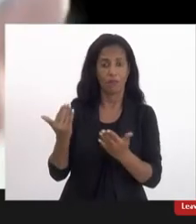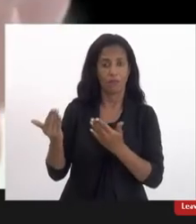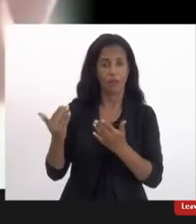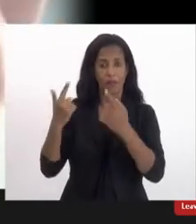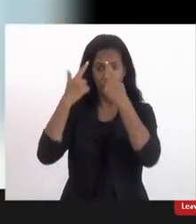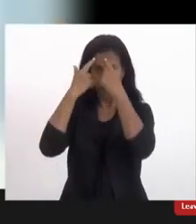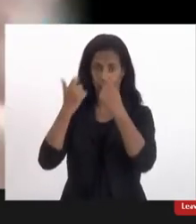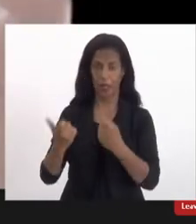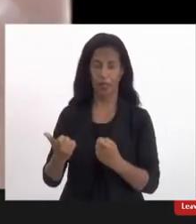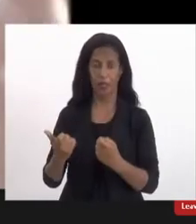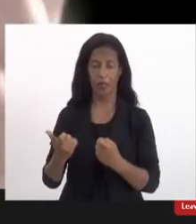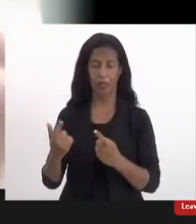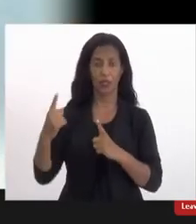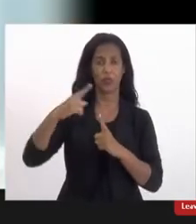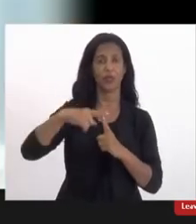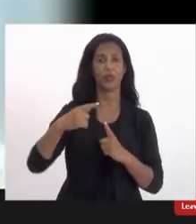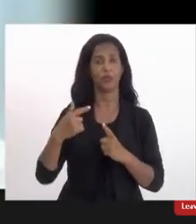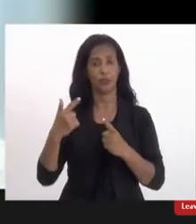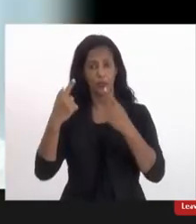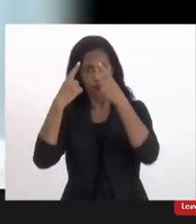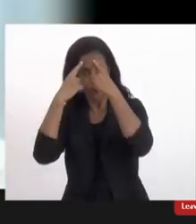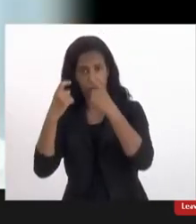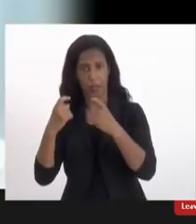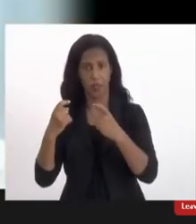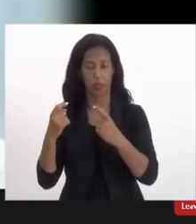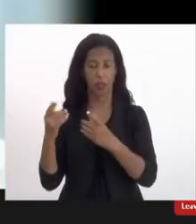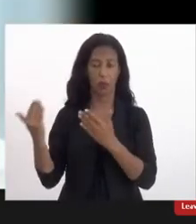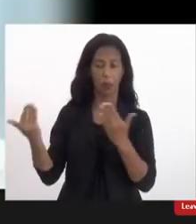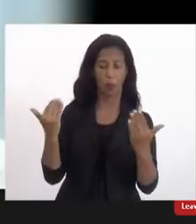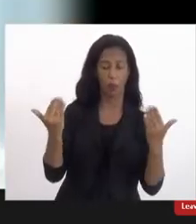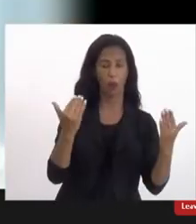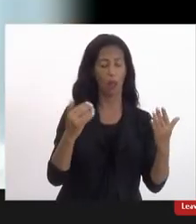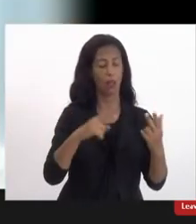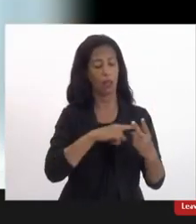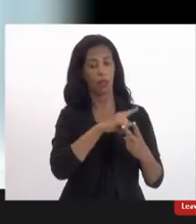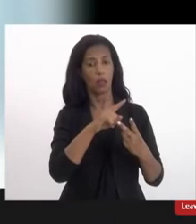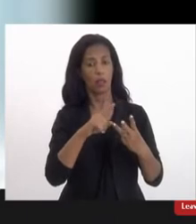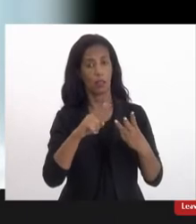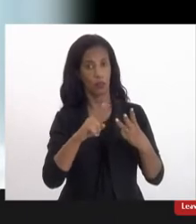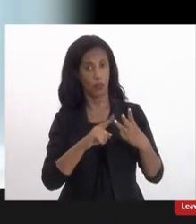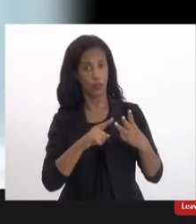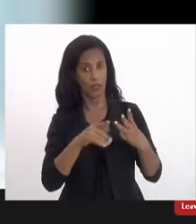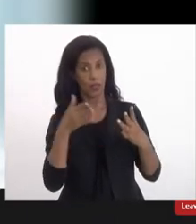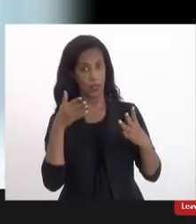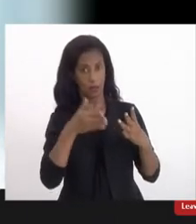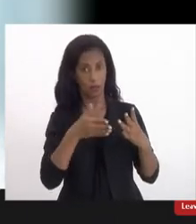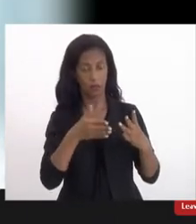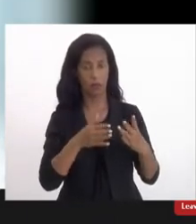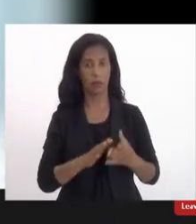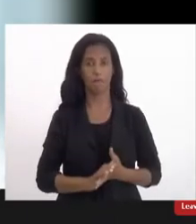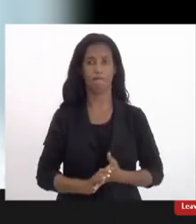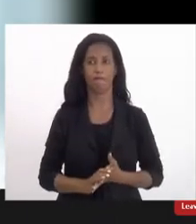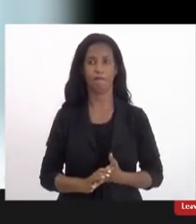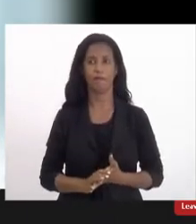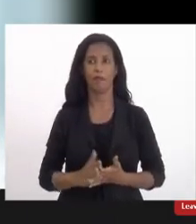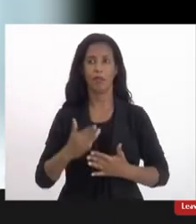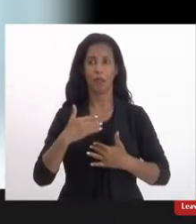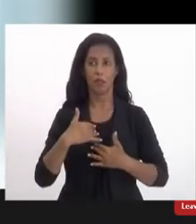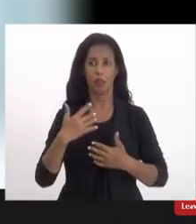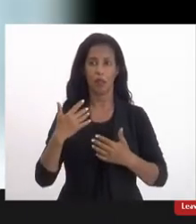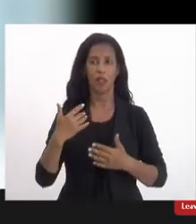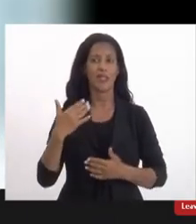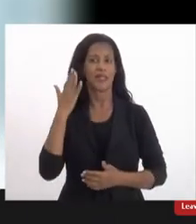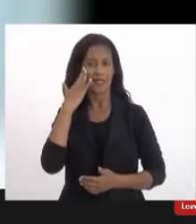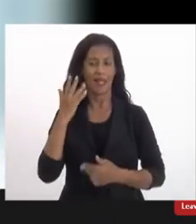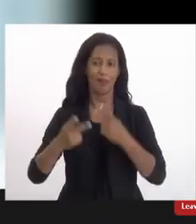violências tipos de violências né e o terceiro ponto e aqui eu vou meter mais porque é um ponto que quem já me ouviu falar sabe que eu